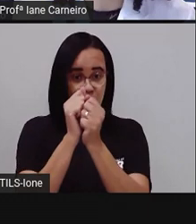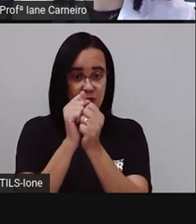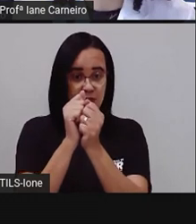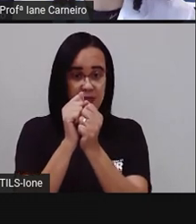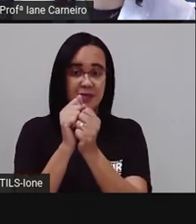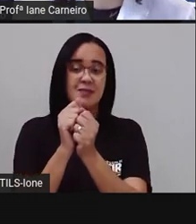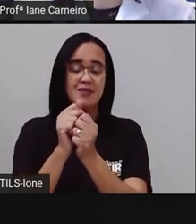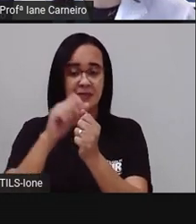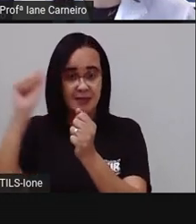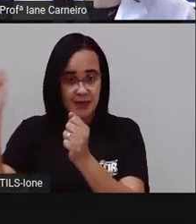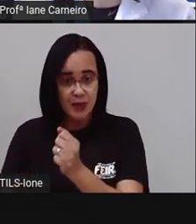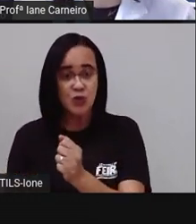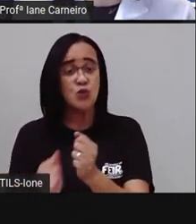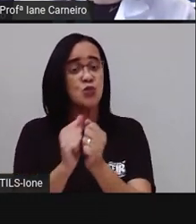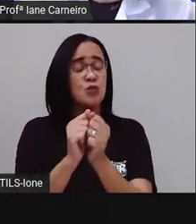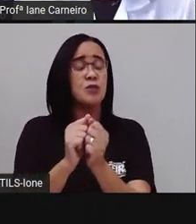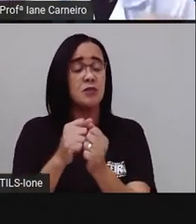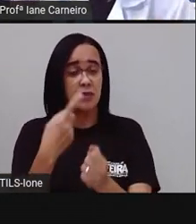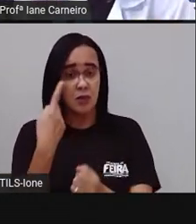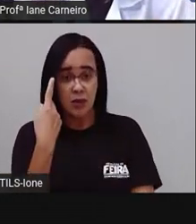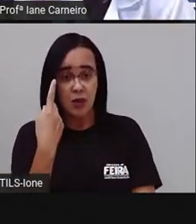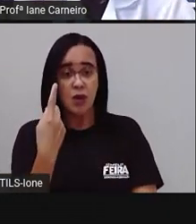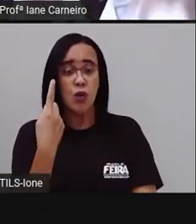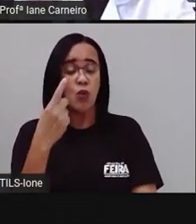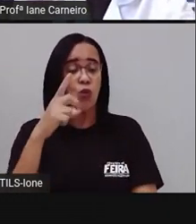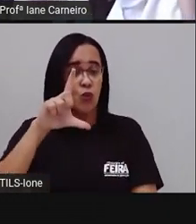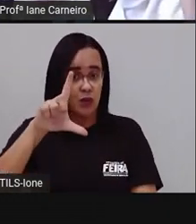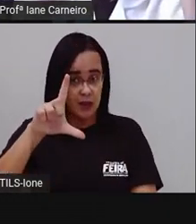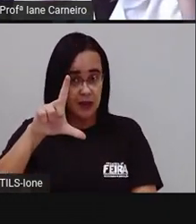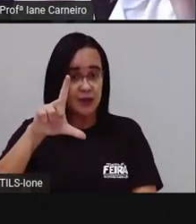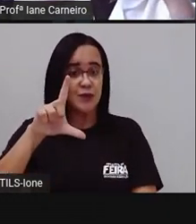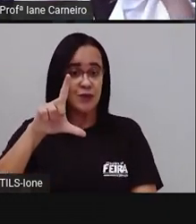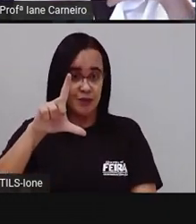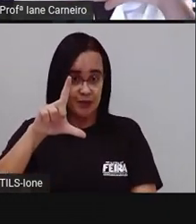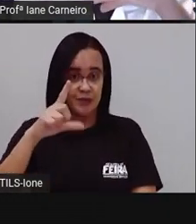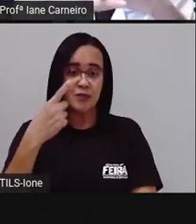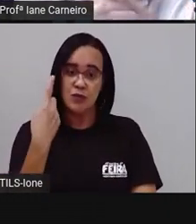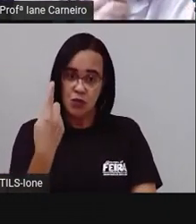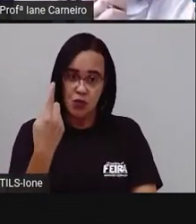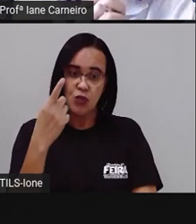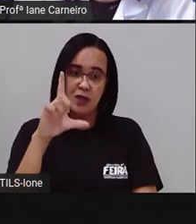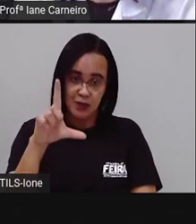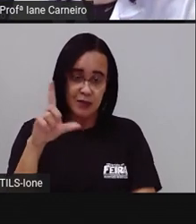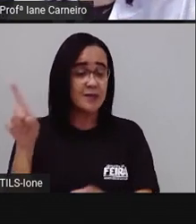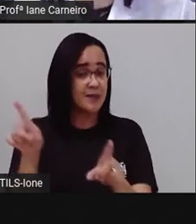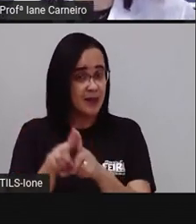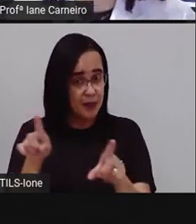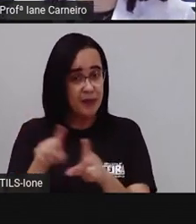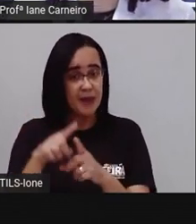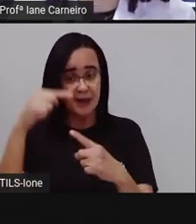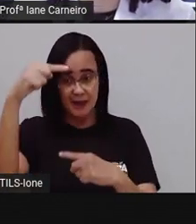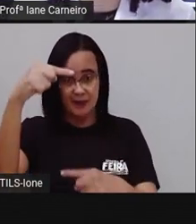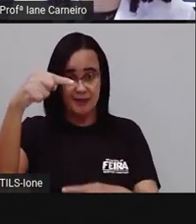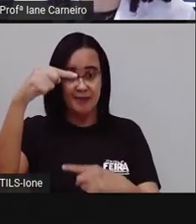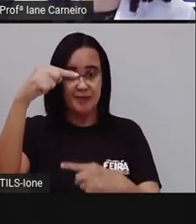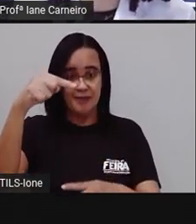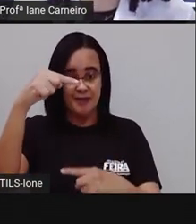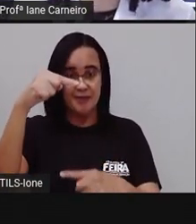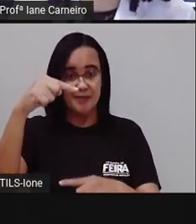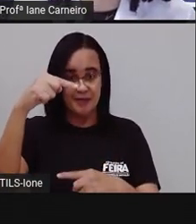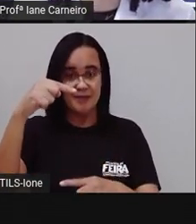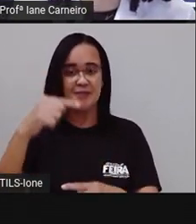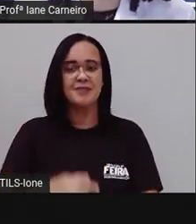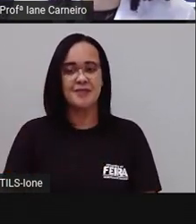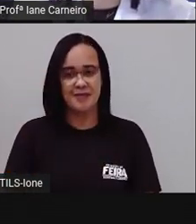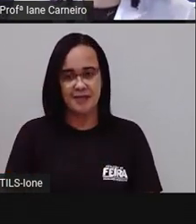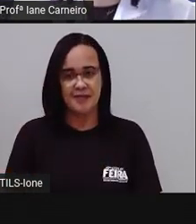esses dois aqui, vou ter mais quanto? Ó, a metade de um litro, mais outra metade, vai ter um litro inteiro, ó. Mais um